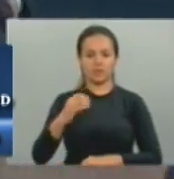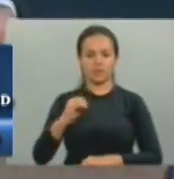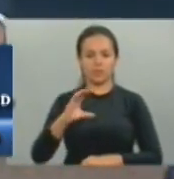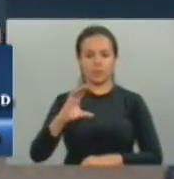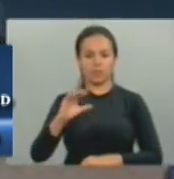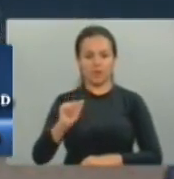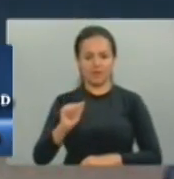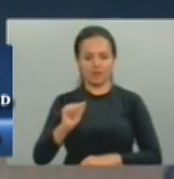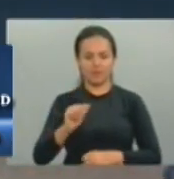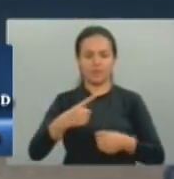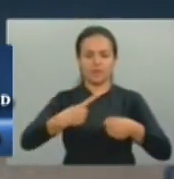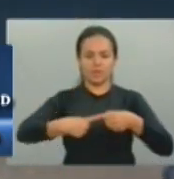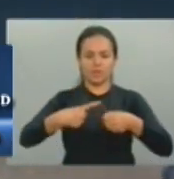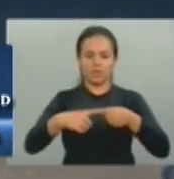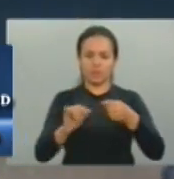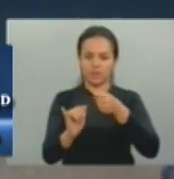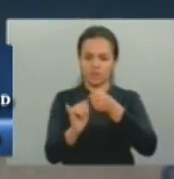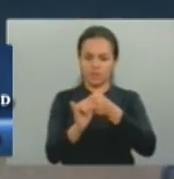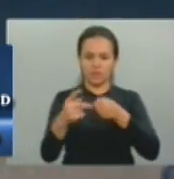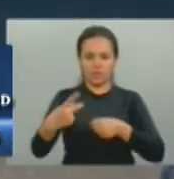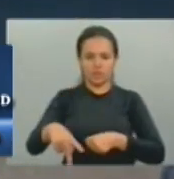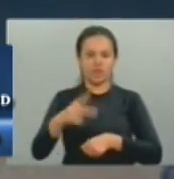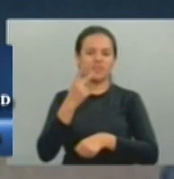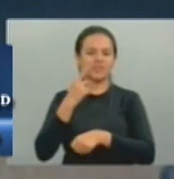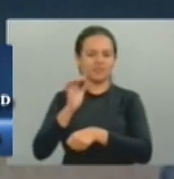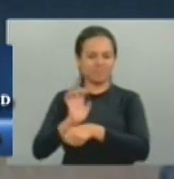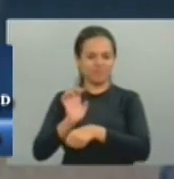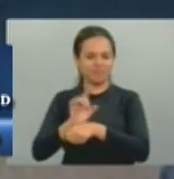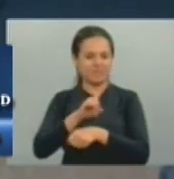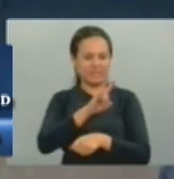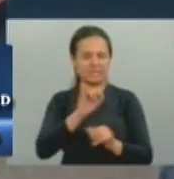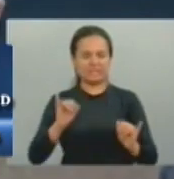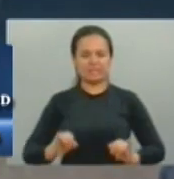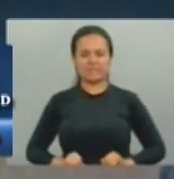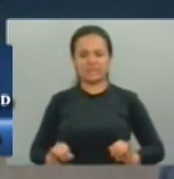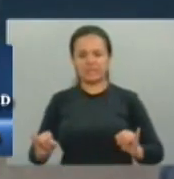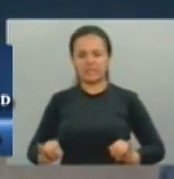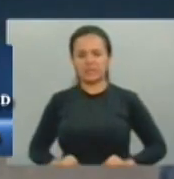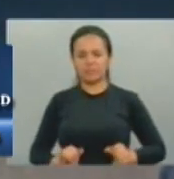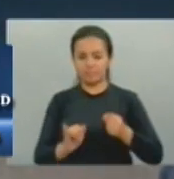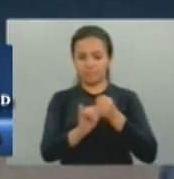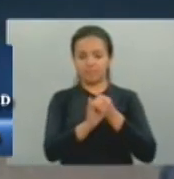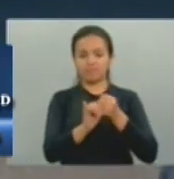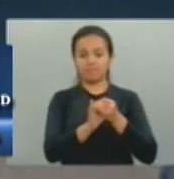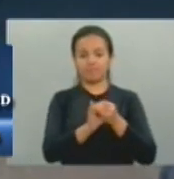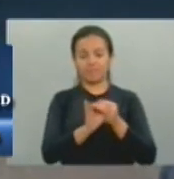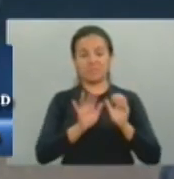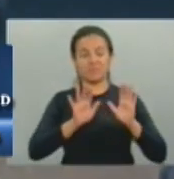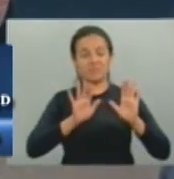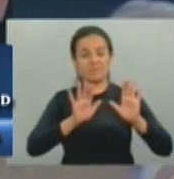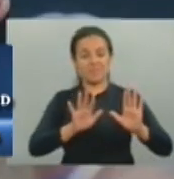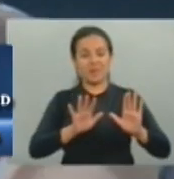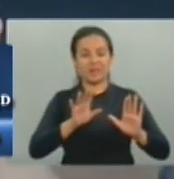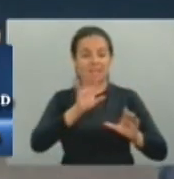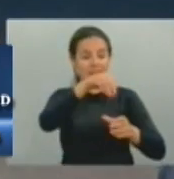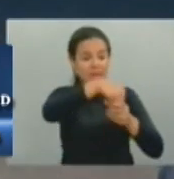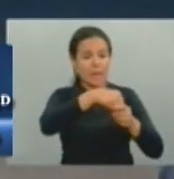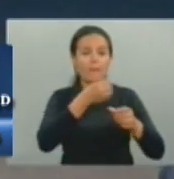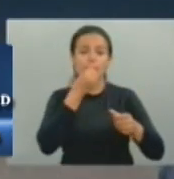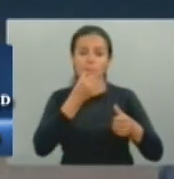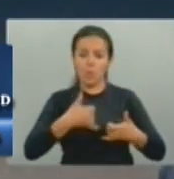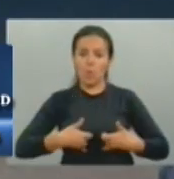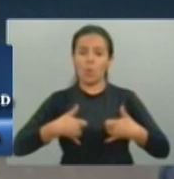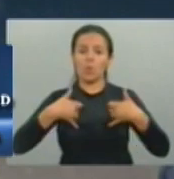orquestração de imagens negativas de uma cidade que orgulha toda a região. É fato que problemas